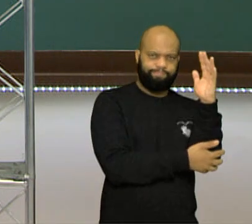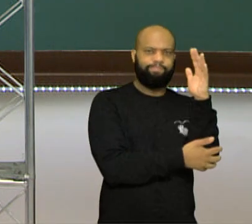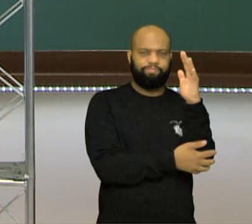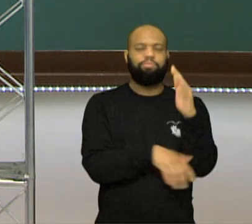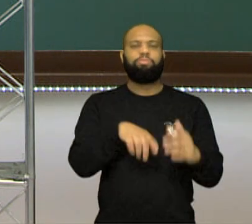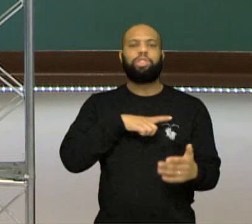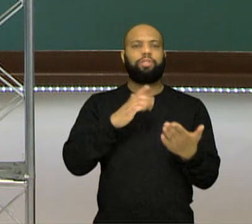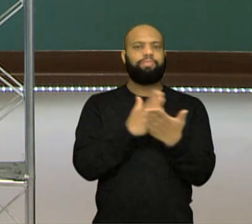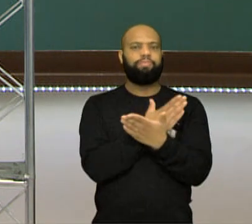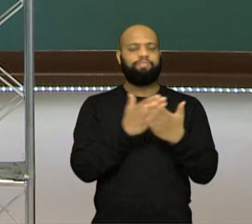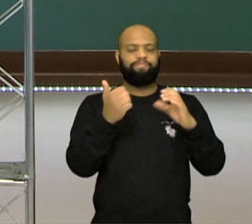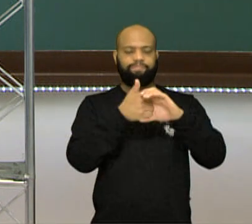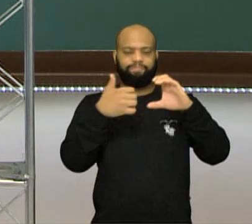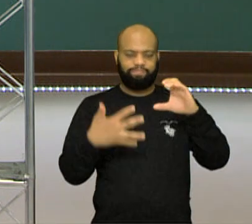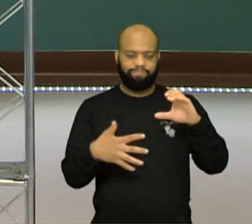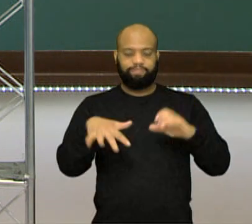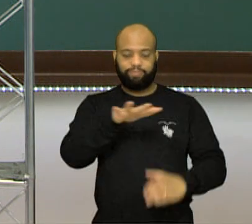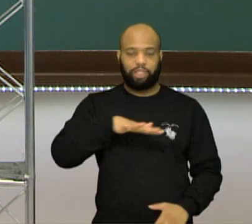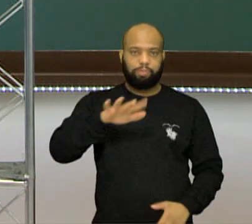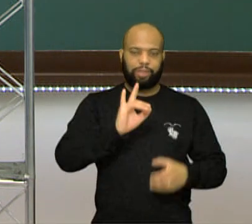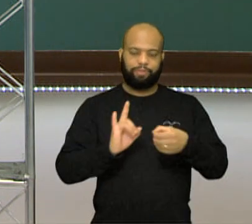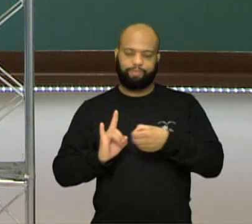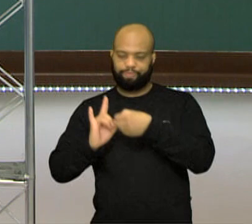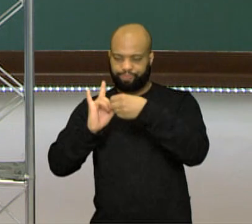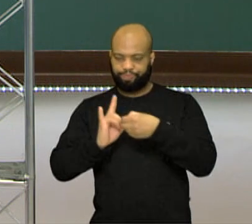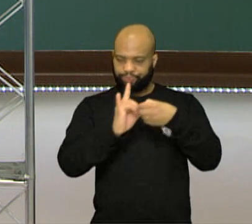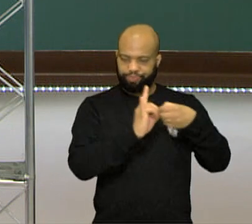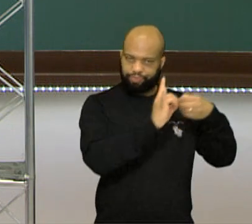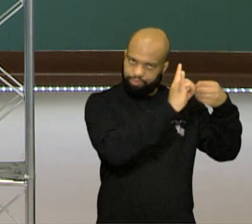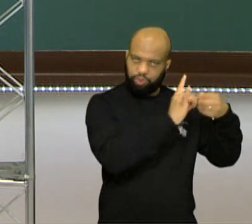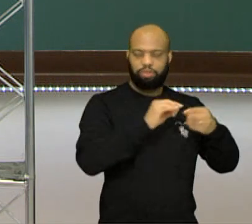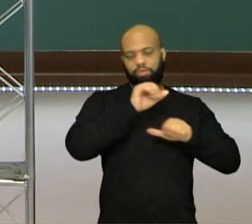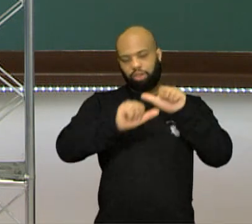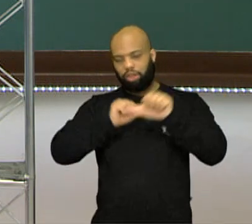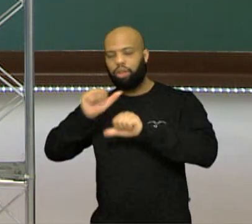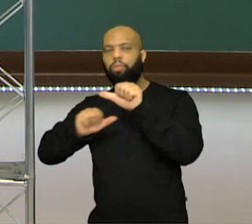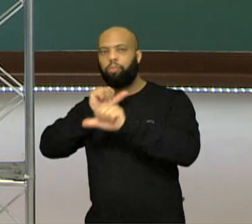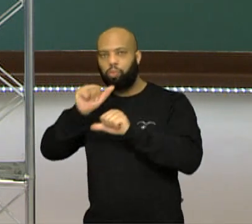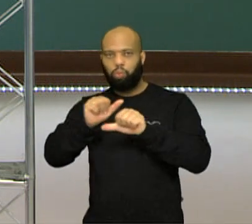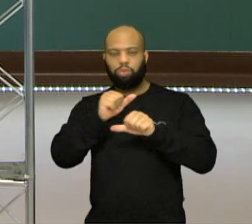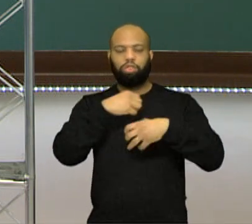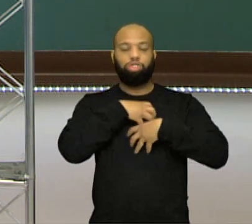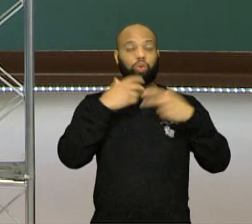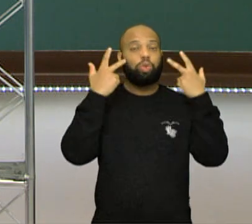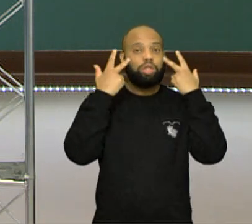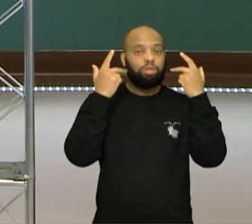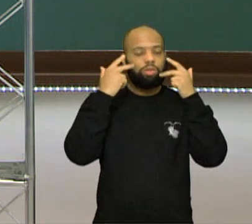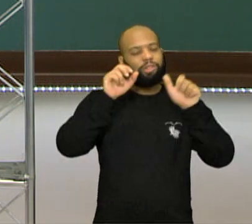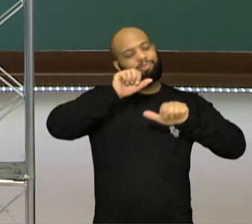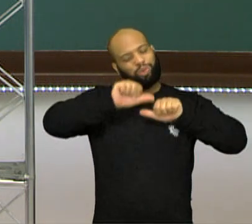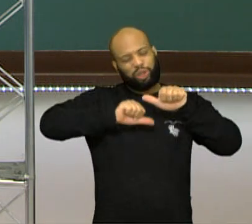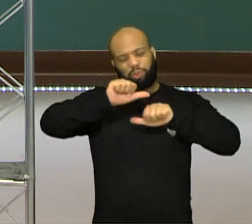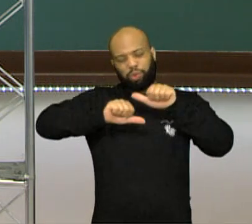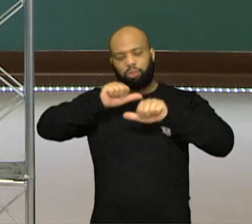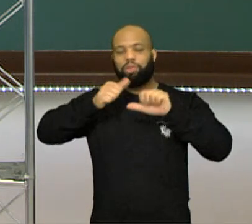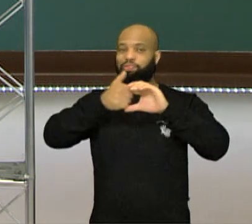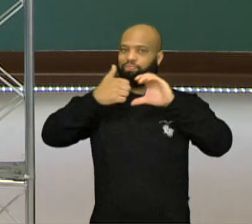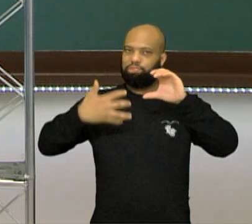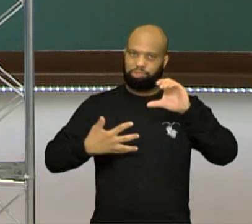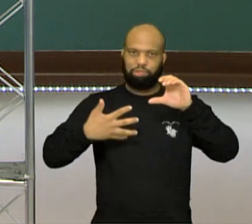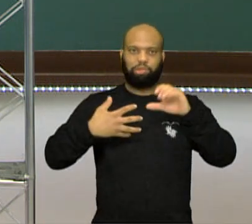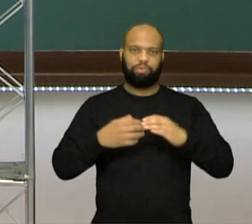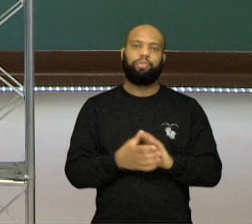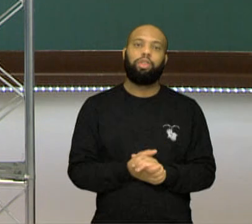características dos espaços urbanos que alteram o equilíbrio natural, que modificam as características